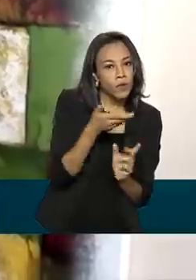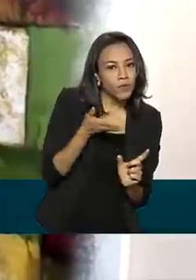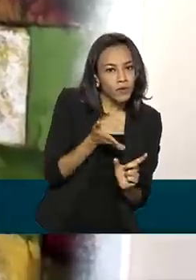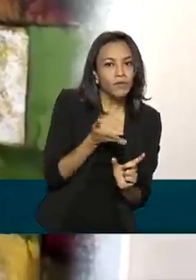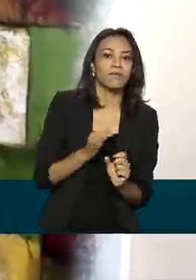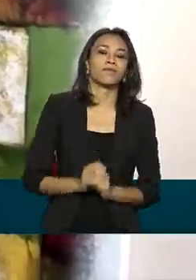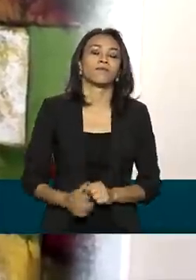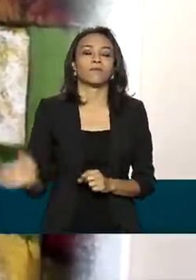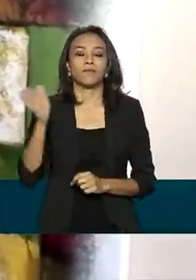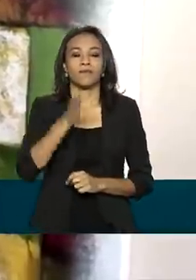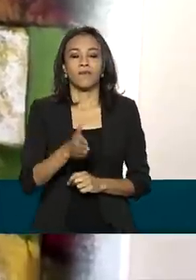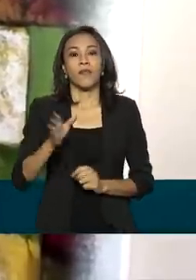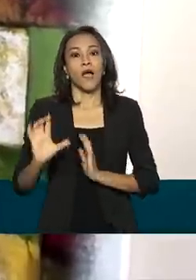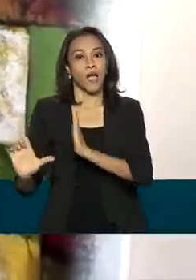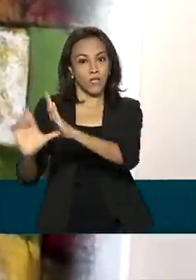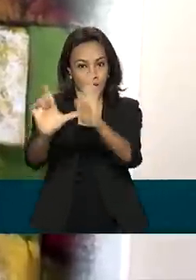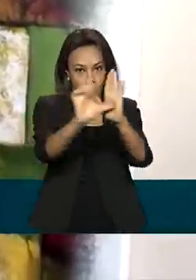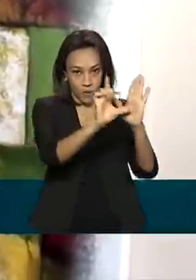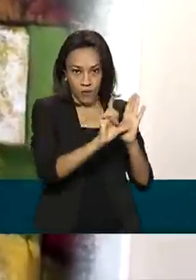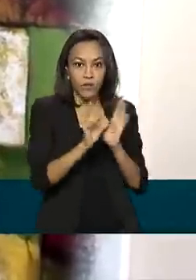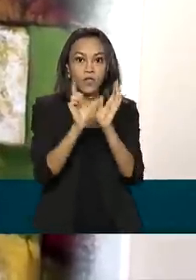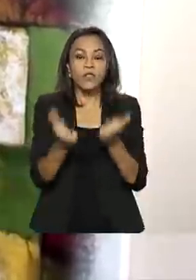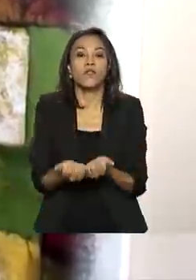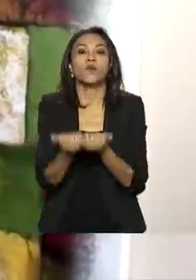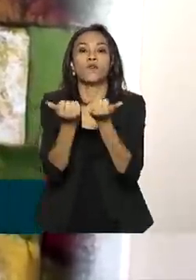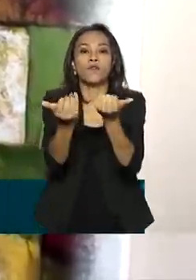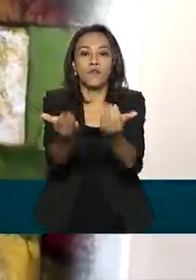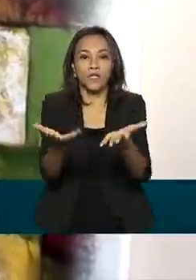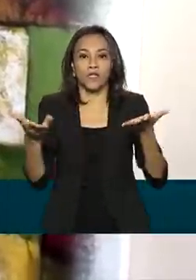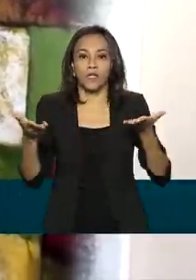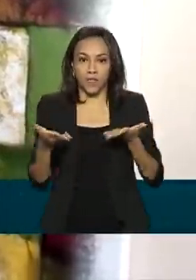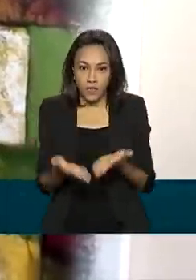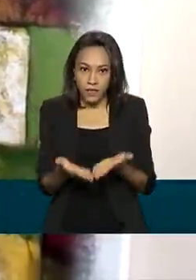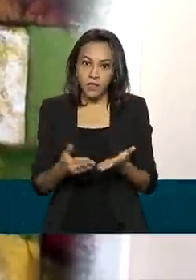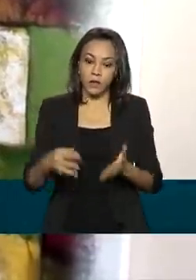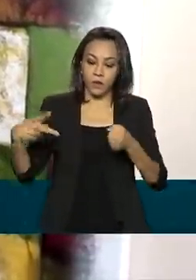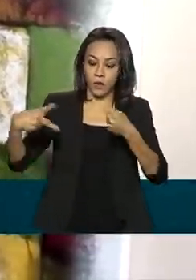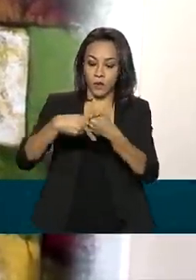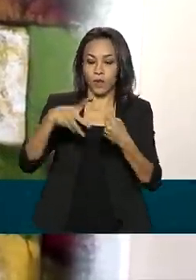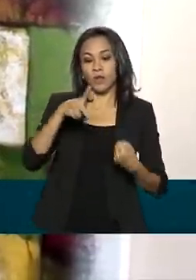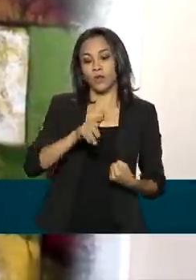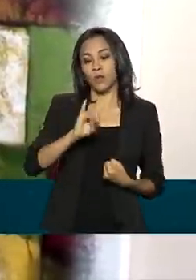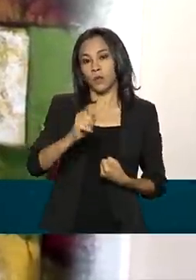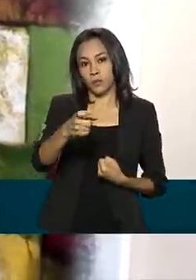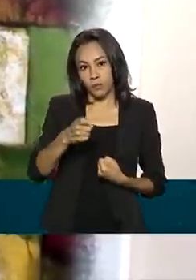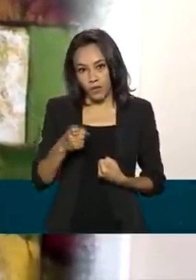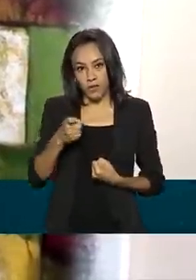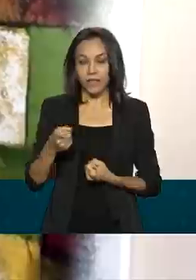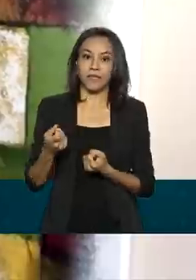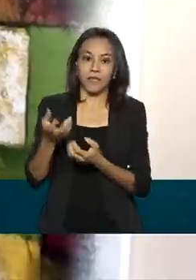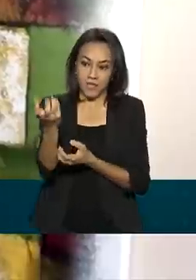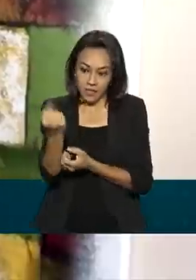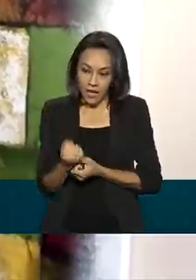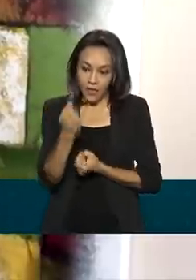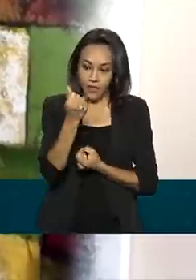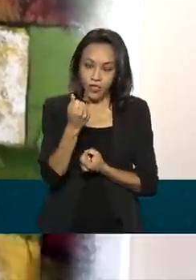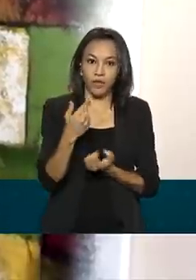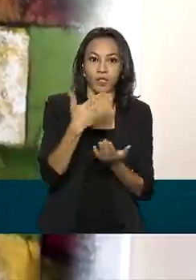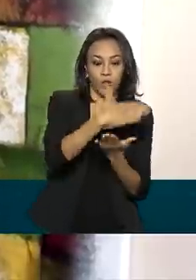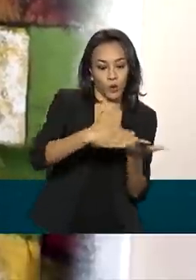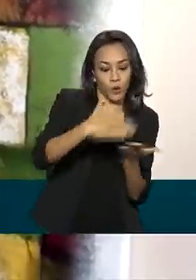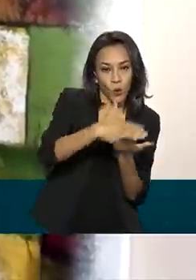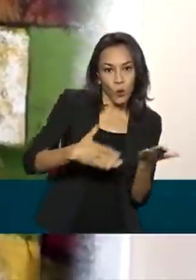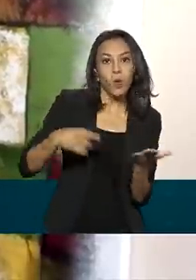Para o comércio que disponibilizar o serviço, as operações do PIX saque e do PIX troco vão render uma tarifa